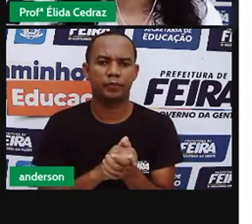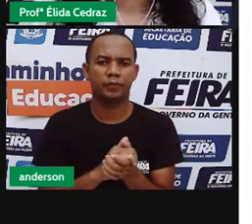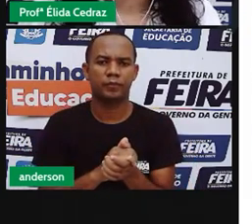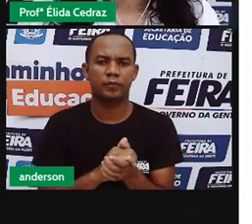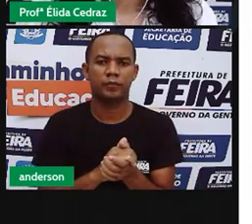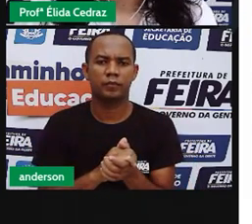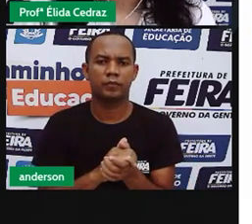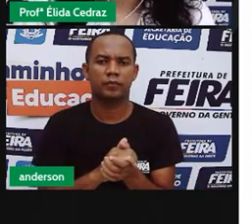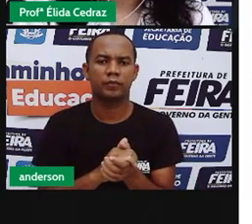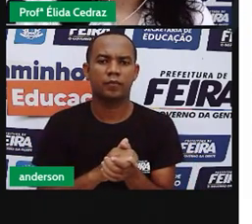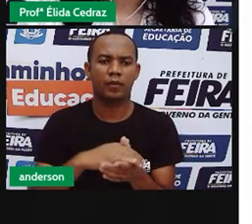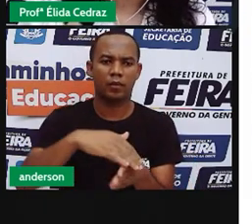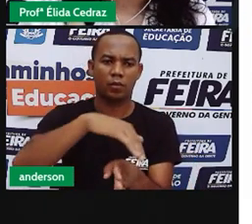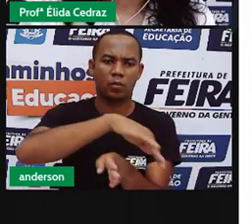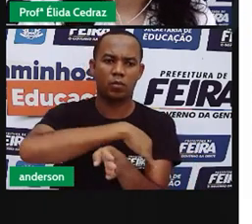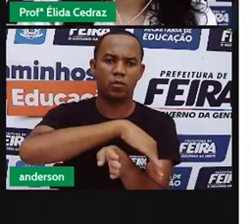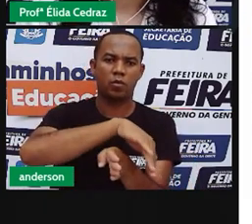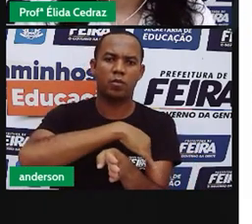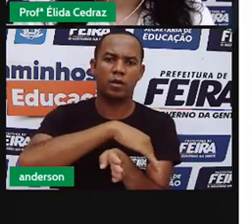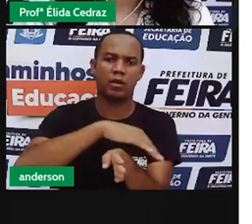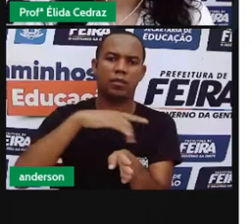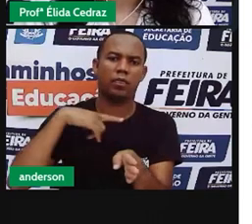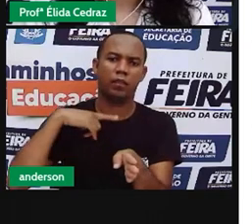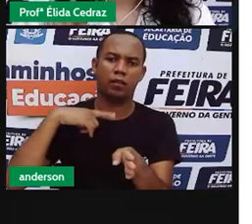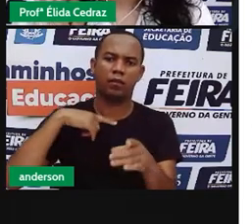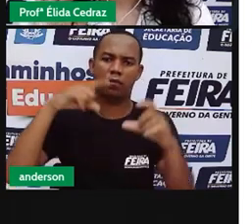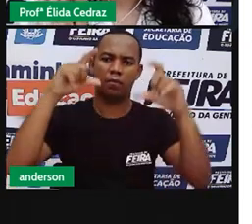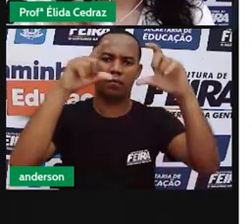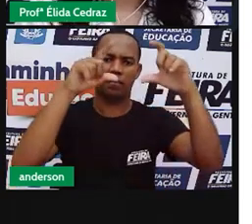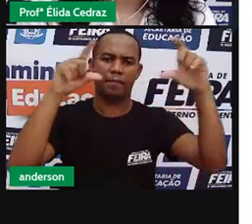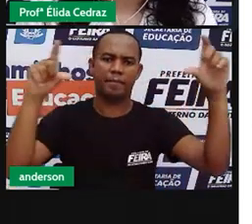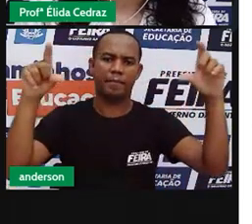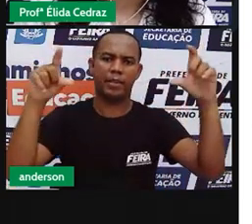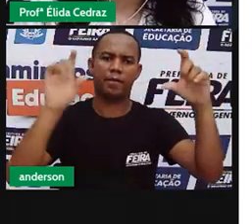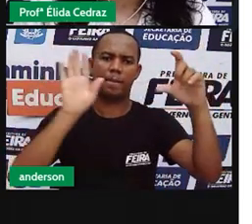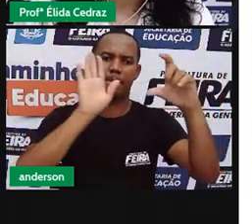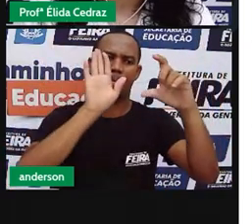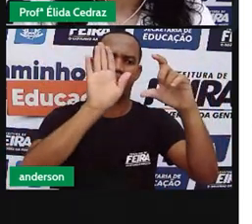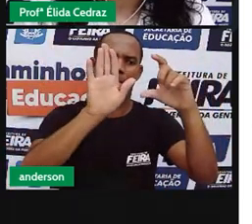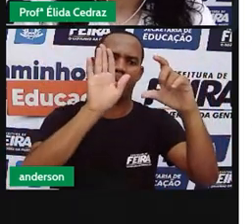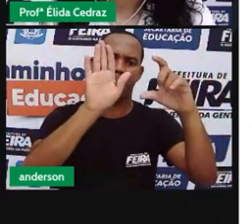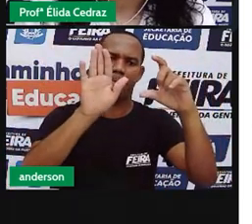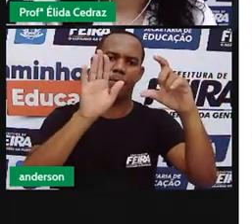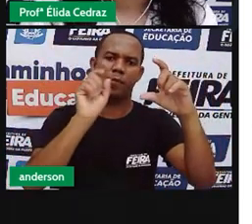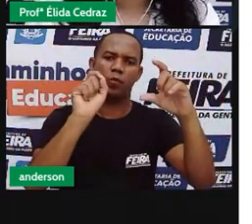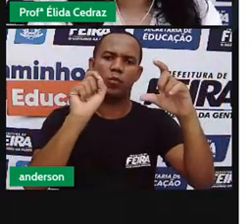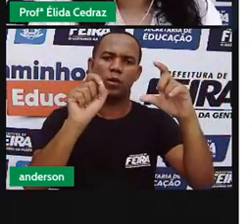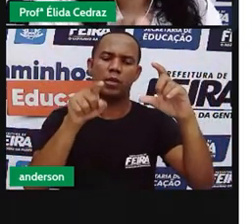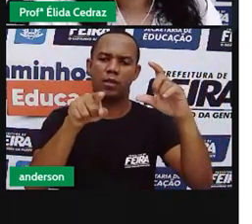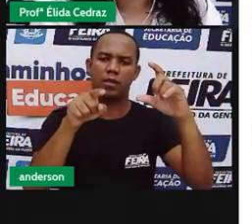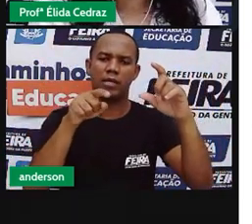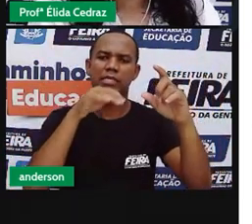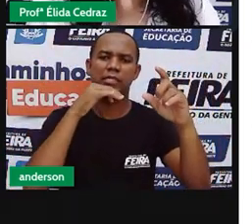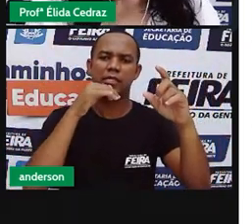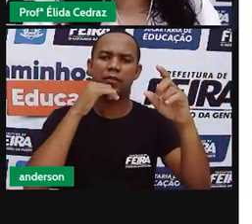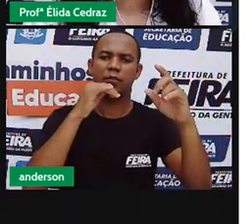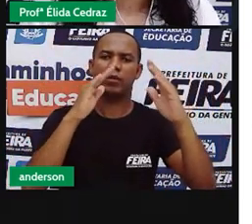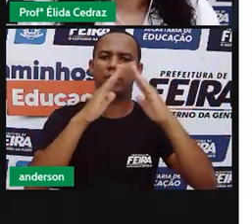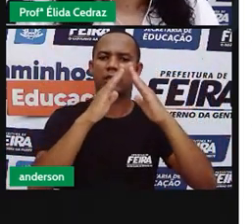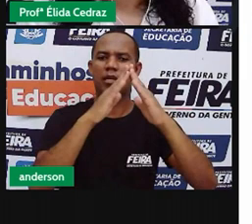Geralmente, nas ruas, as placas estão assim, presas bem no início, numa casa de espina ou